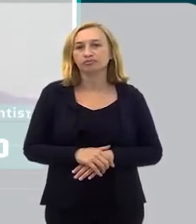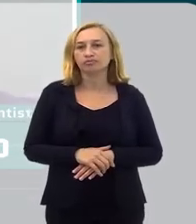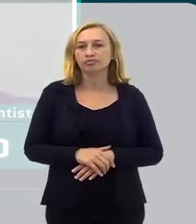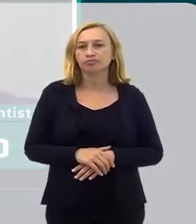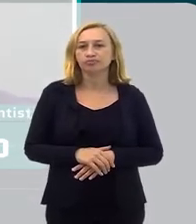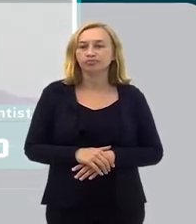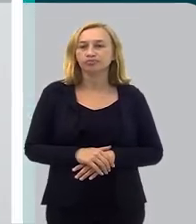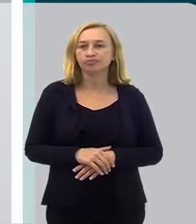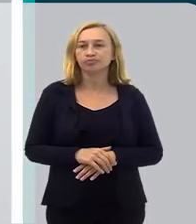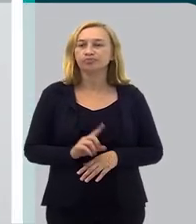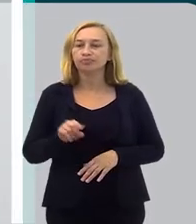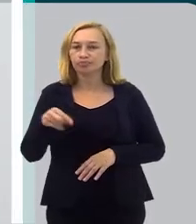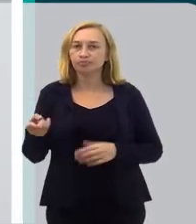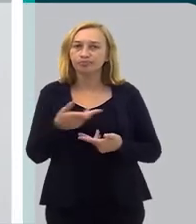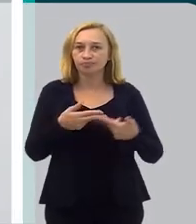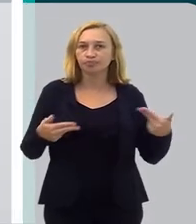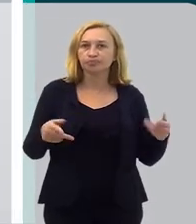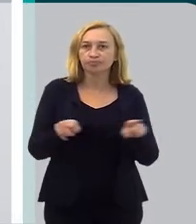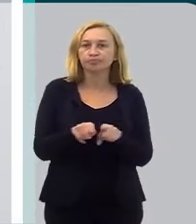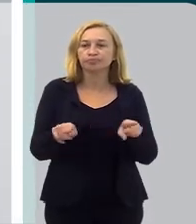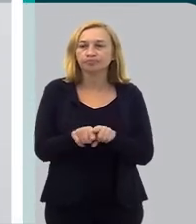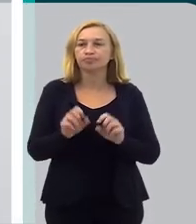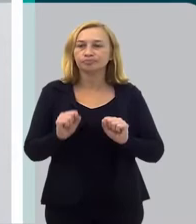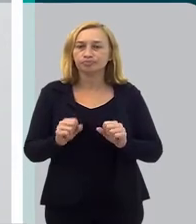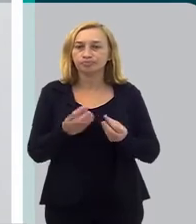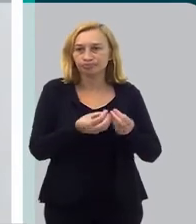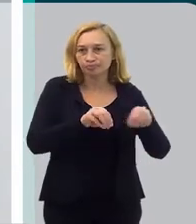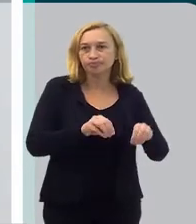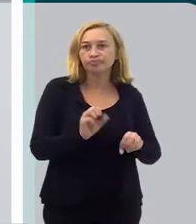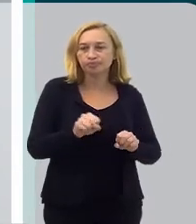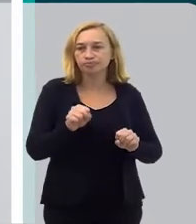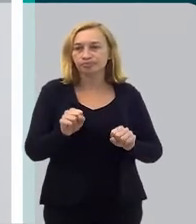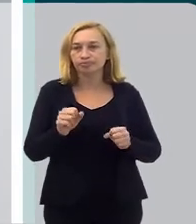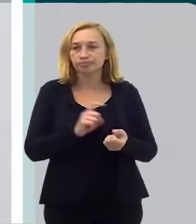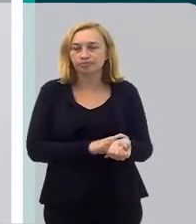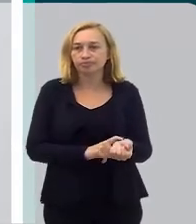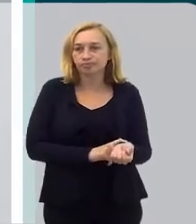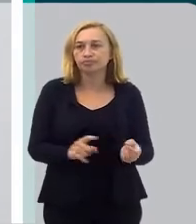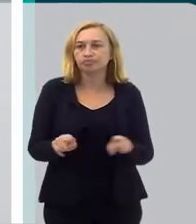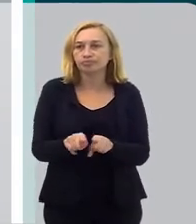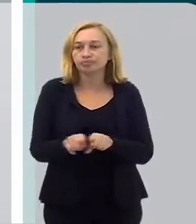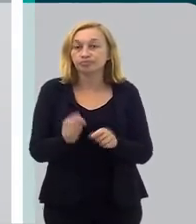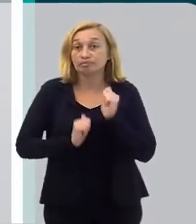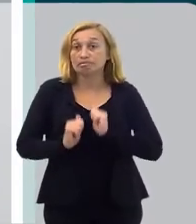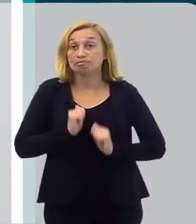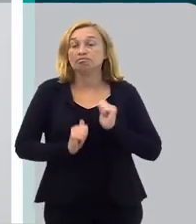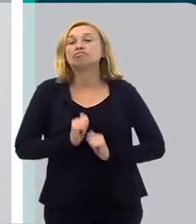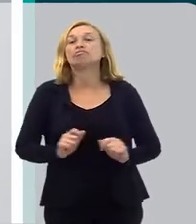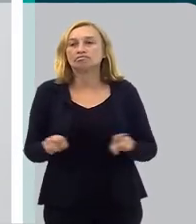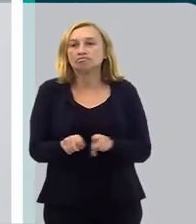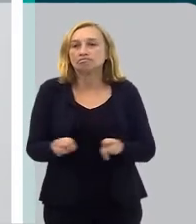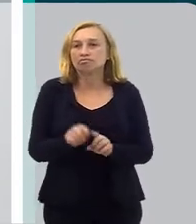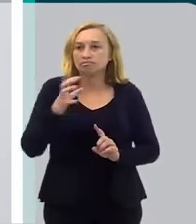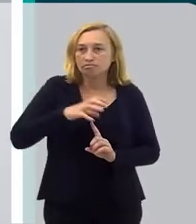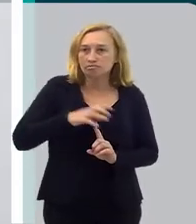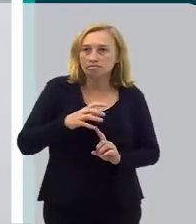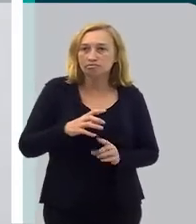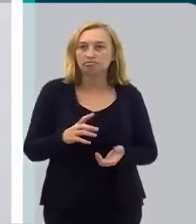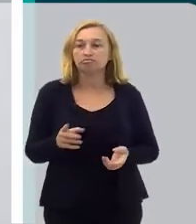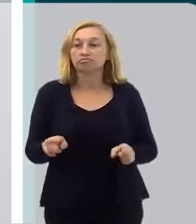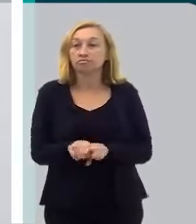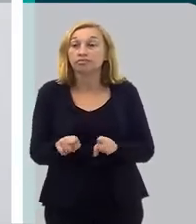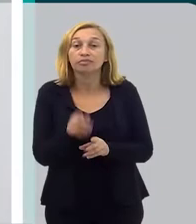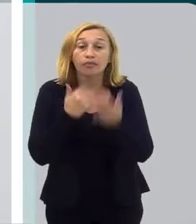mordida, enfim, entre outras coisas também que podem trazer. Então, sim, o estresse, ele pode... E a ansiedade, eles podem influenciar. Inclusive,